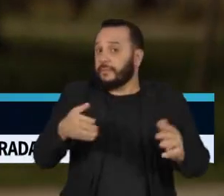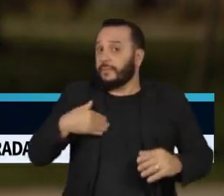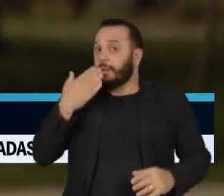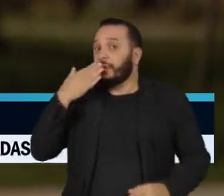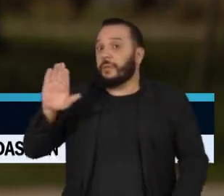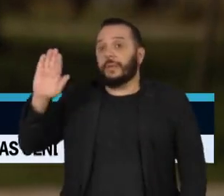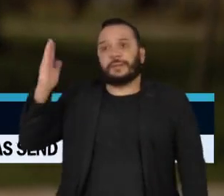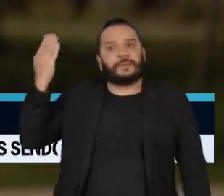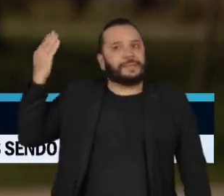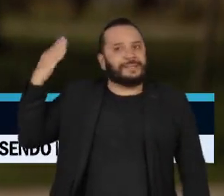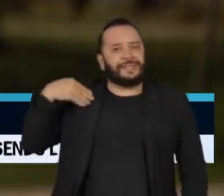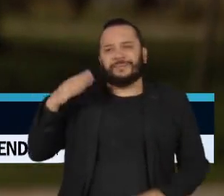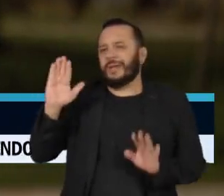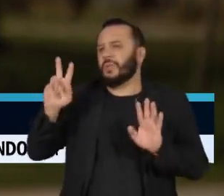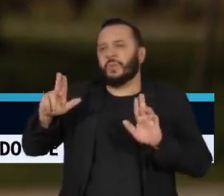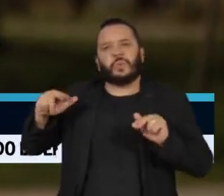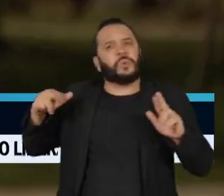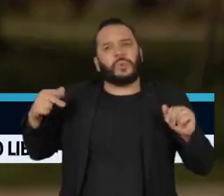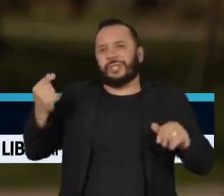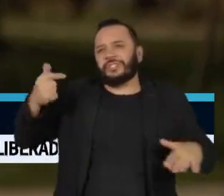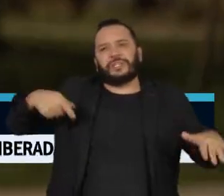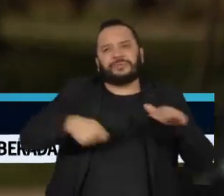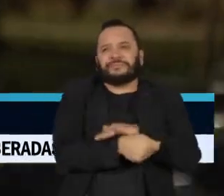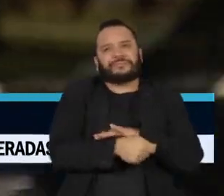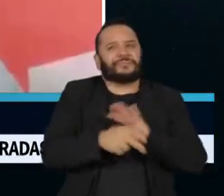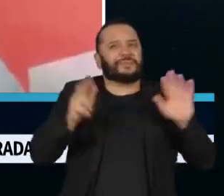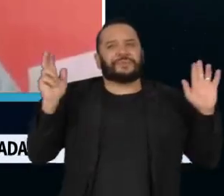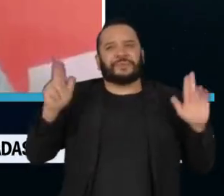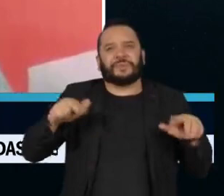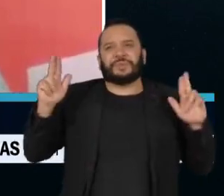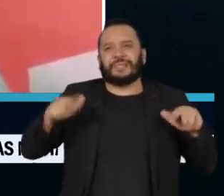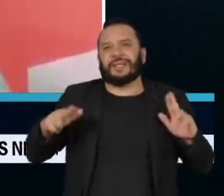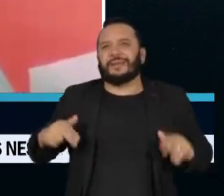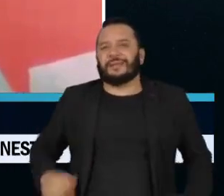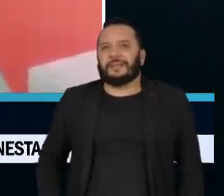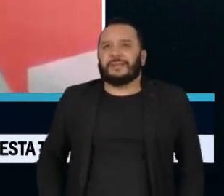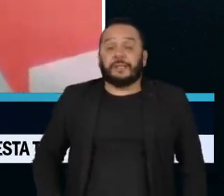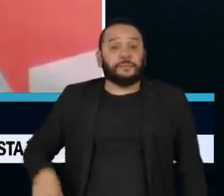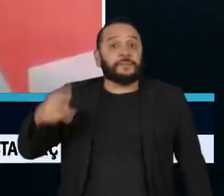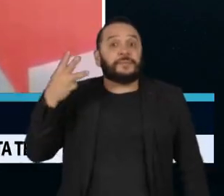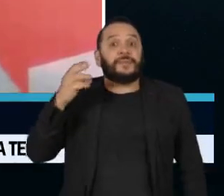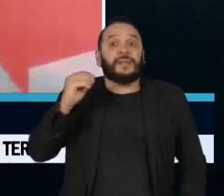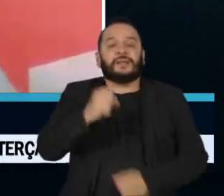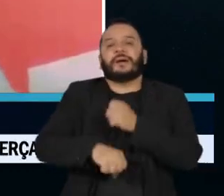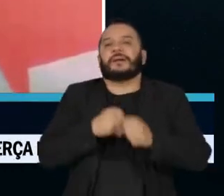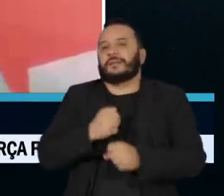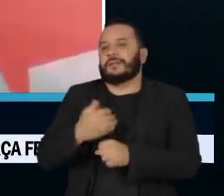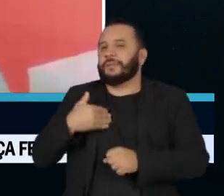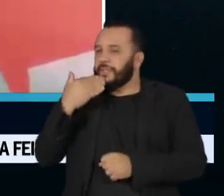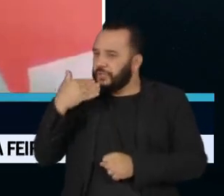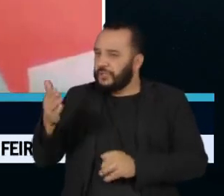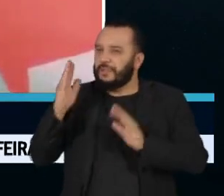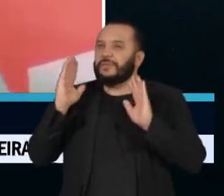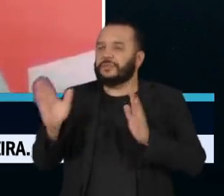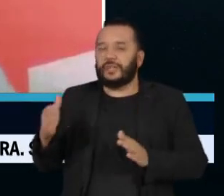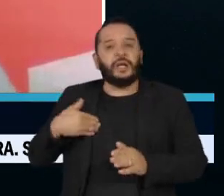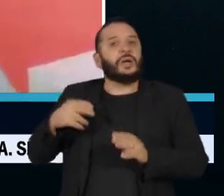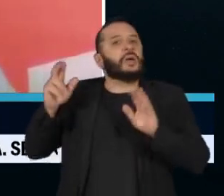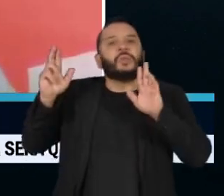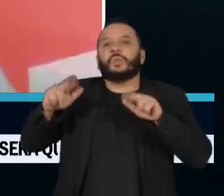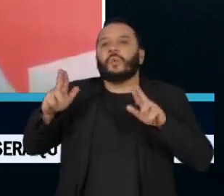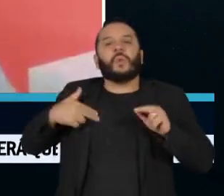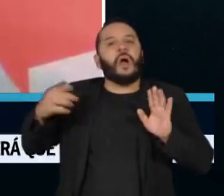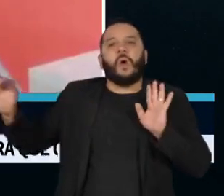feita antes, mas nunca realmente colocada em prática. Há 30 anos esse pedido é feito, nunca entrou na agenda oficial